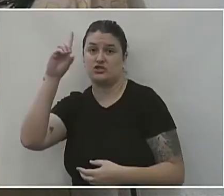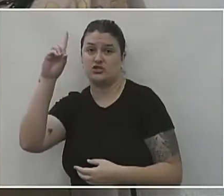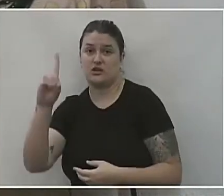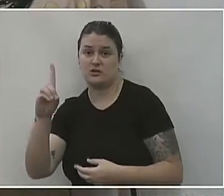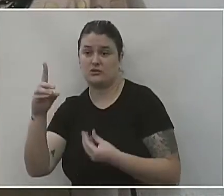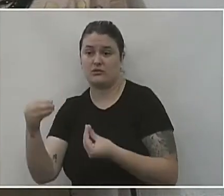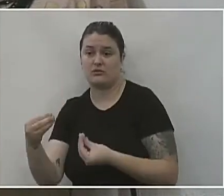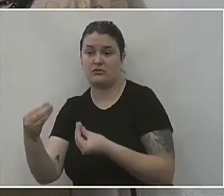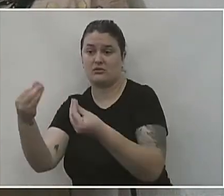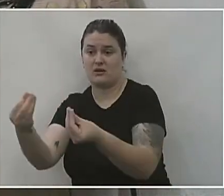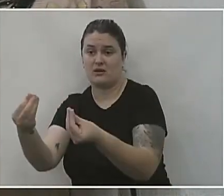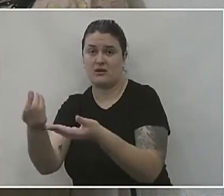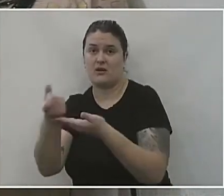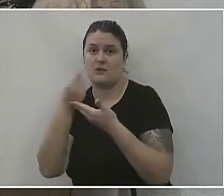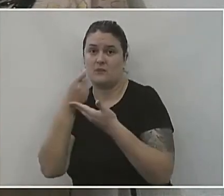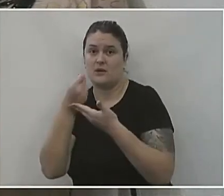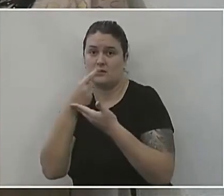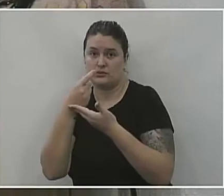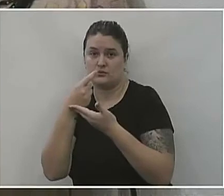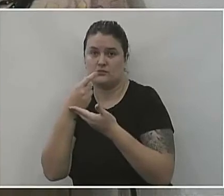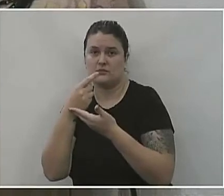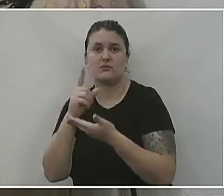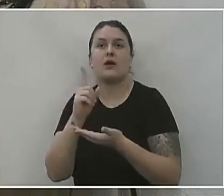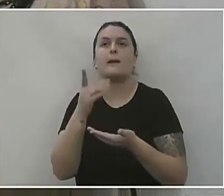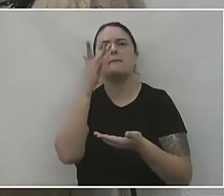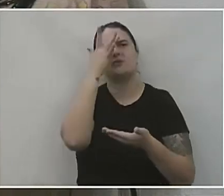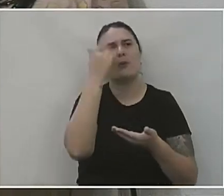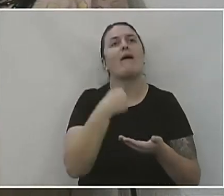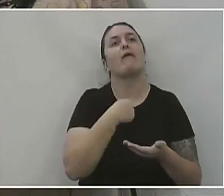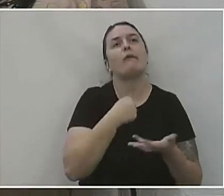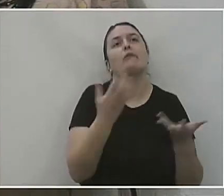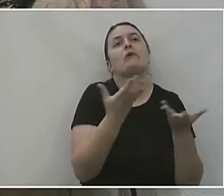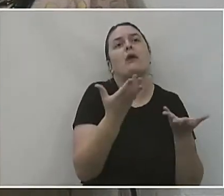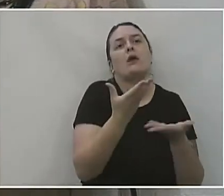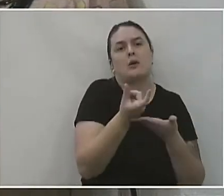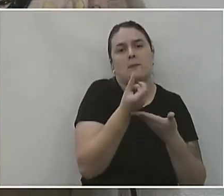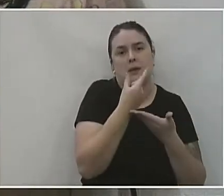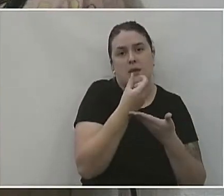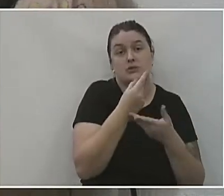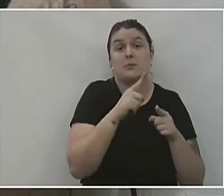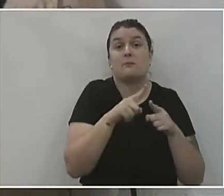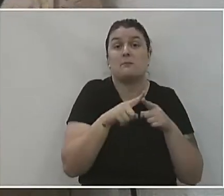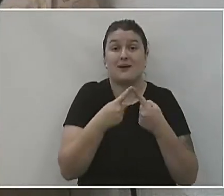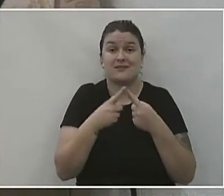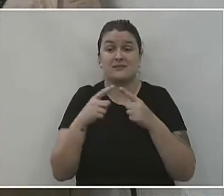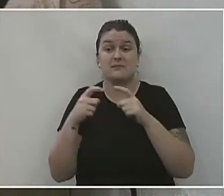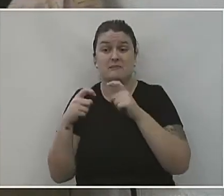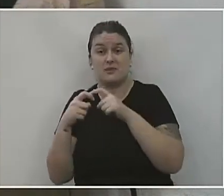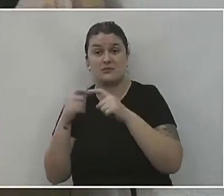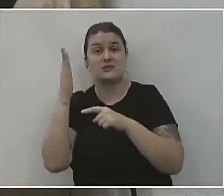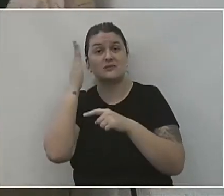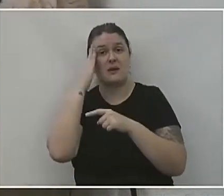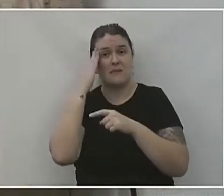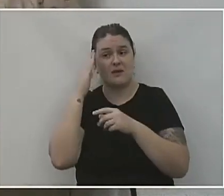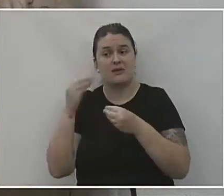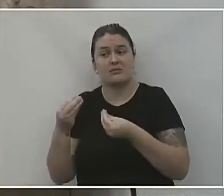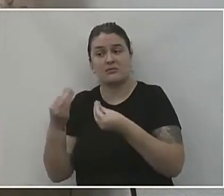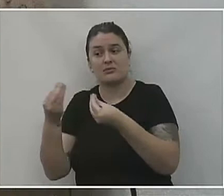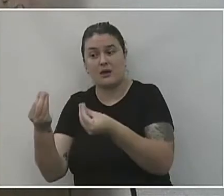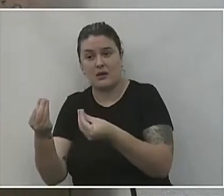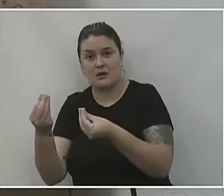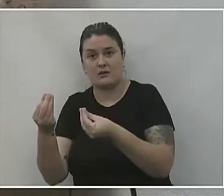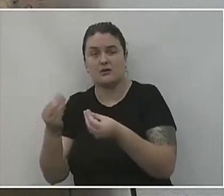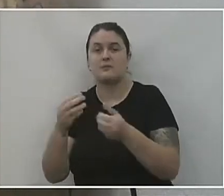paciente, não adianta também só o paciente chegar e pedir o medicamento, tem que ter o ato médico também, tudo com